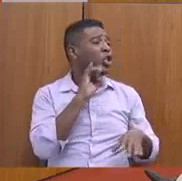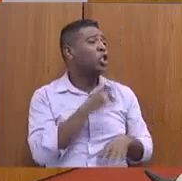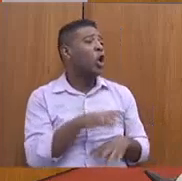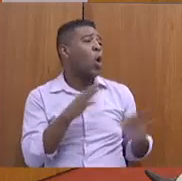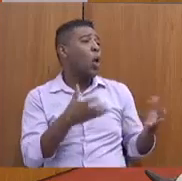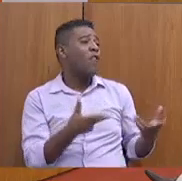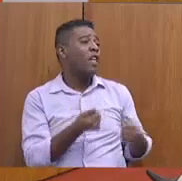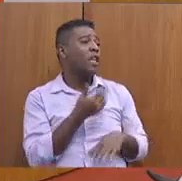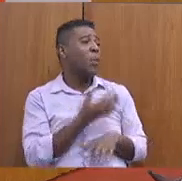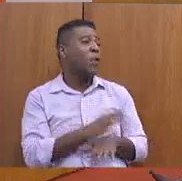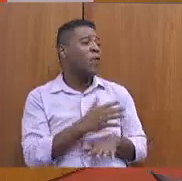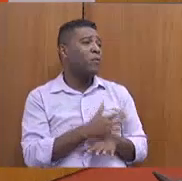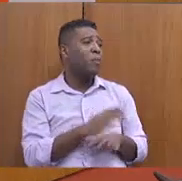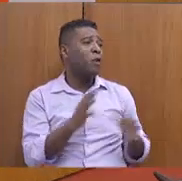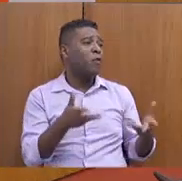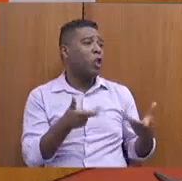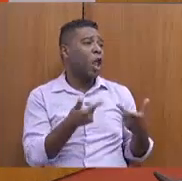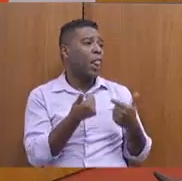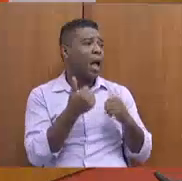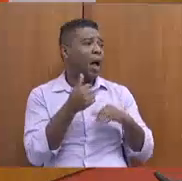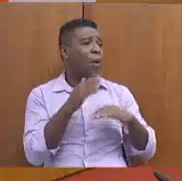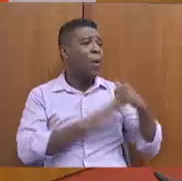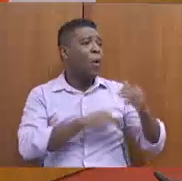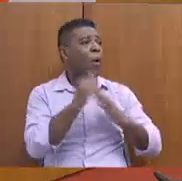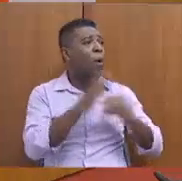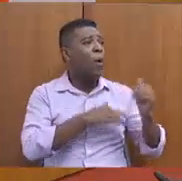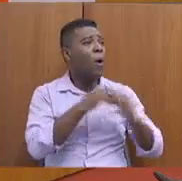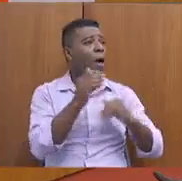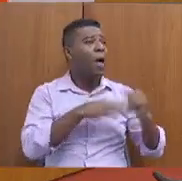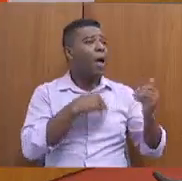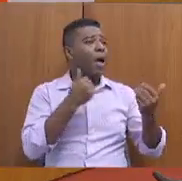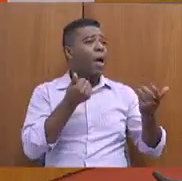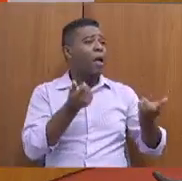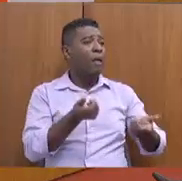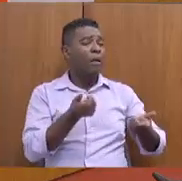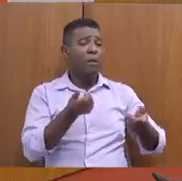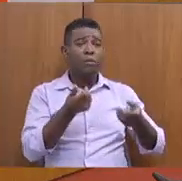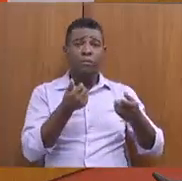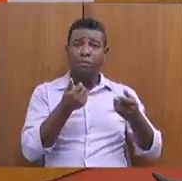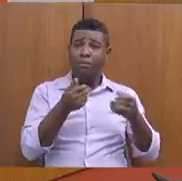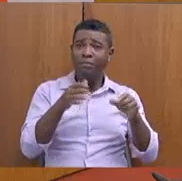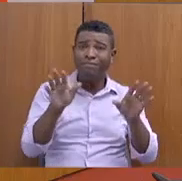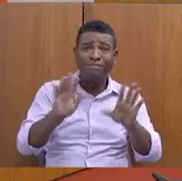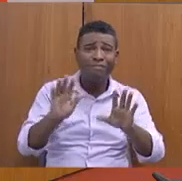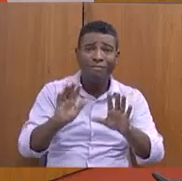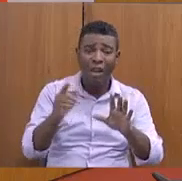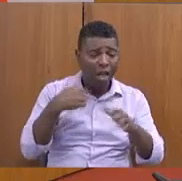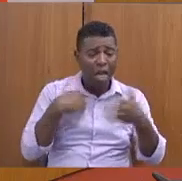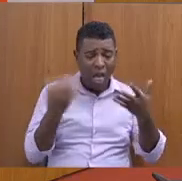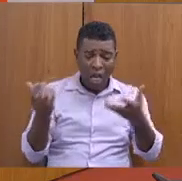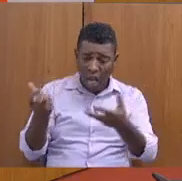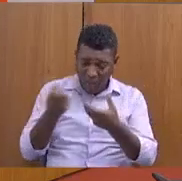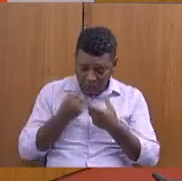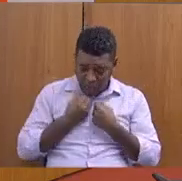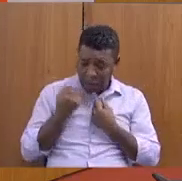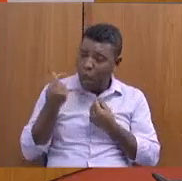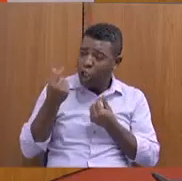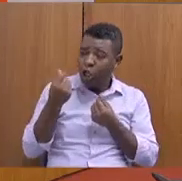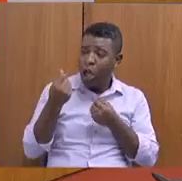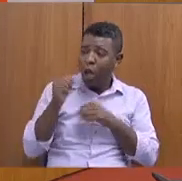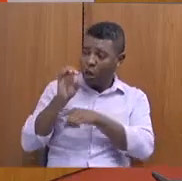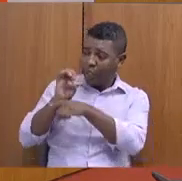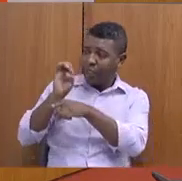e de qualificação via EAD, que eles não recebem um centavo sequer do Estado para poder fazer o trabalho deles no dia a dia.